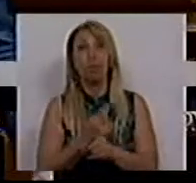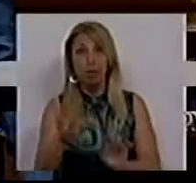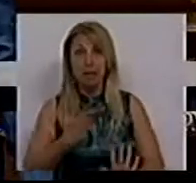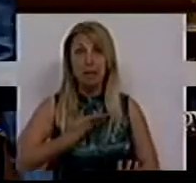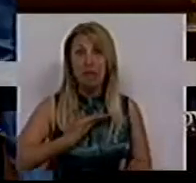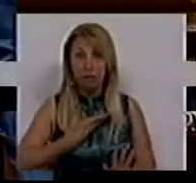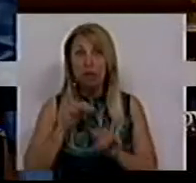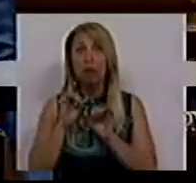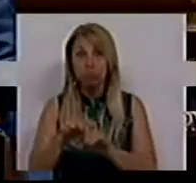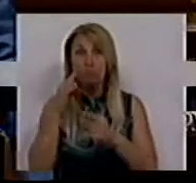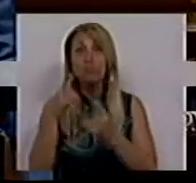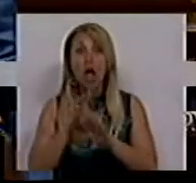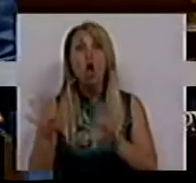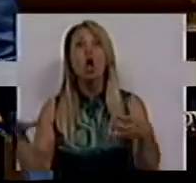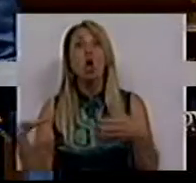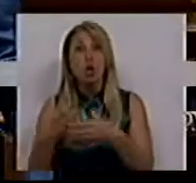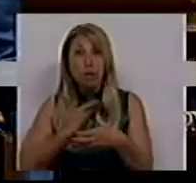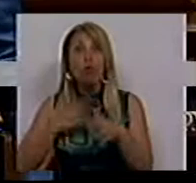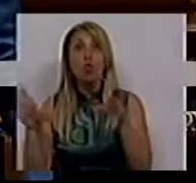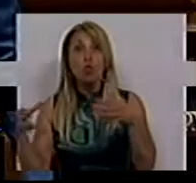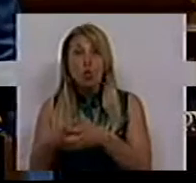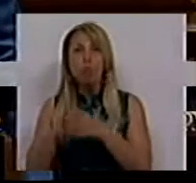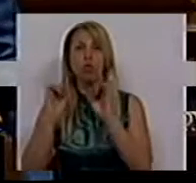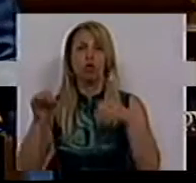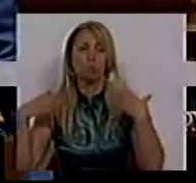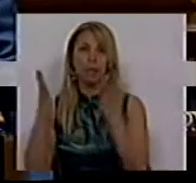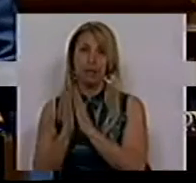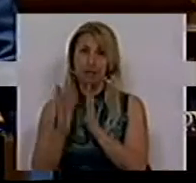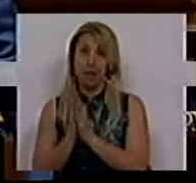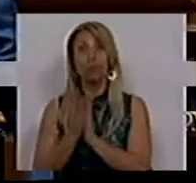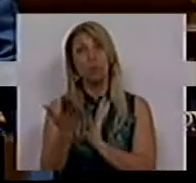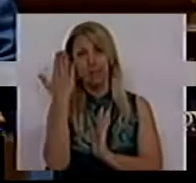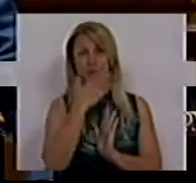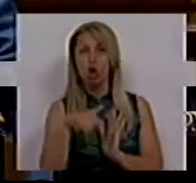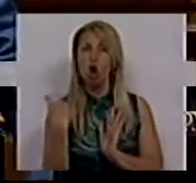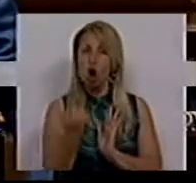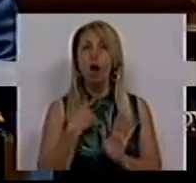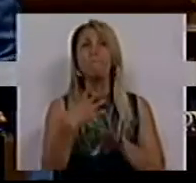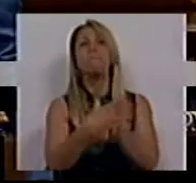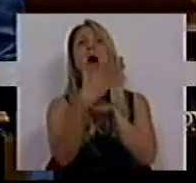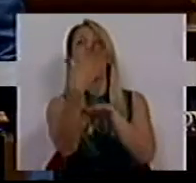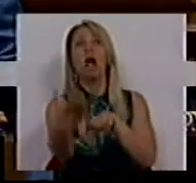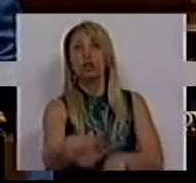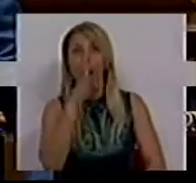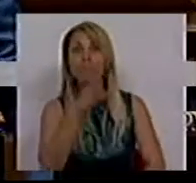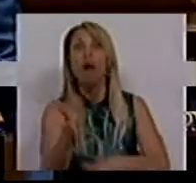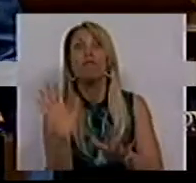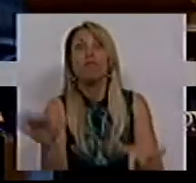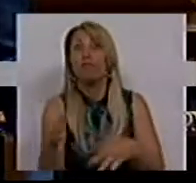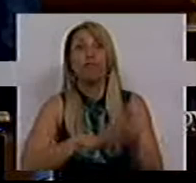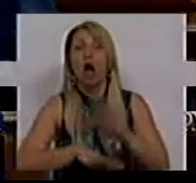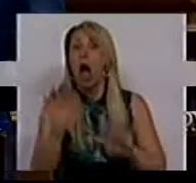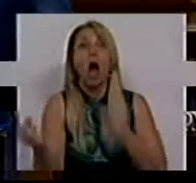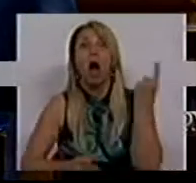situação do Grupo Espírito Santo. E por isso, mais uma vez, quanto mais tarde nós agirmos, mais refei ficarmos do que é que vai acontecer